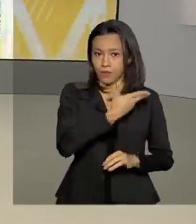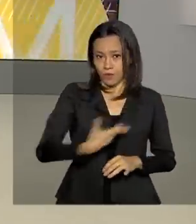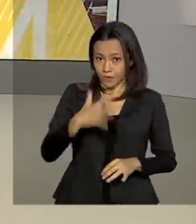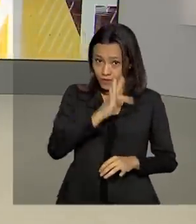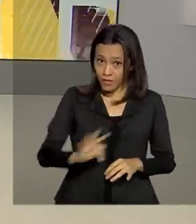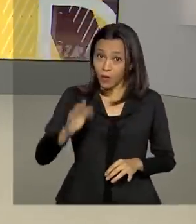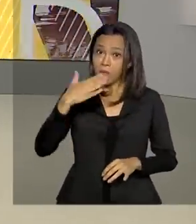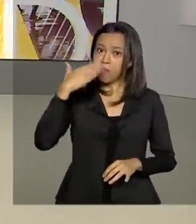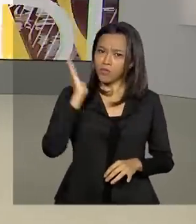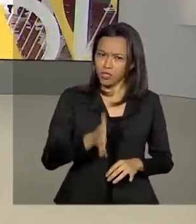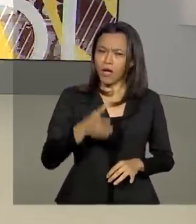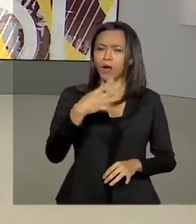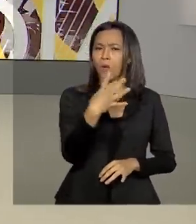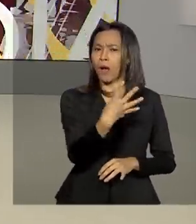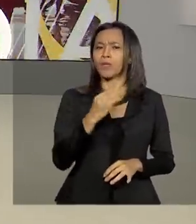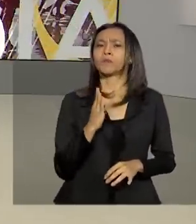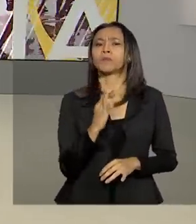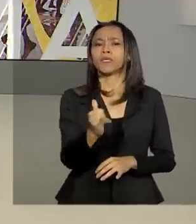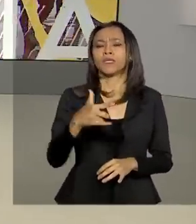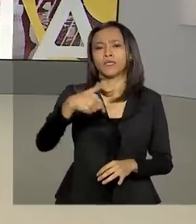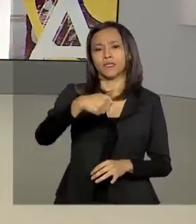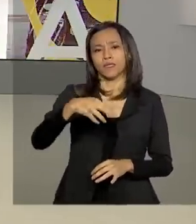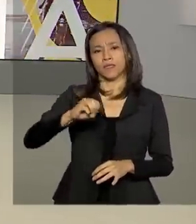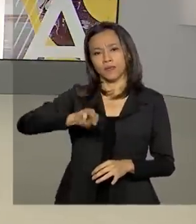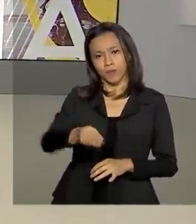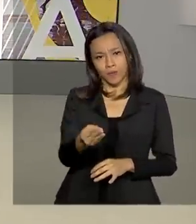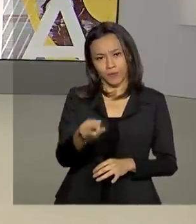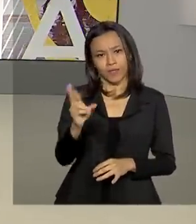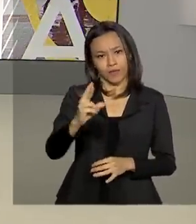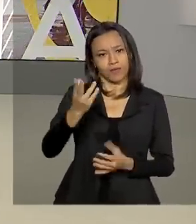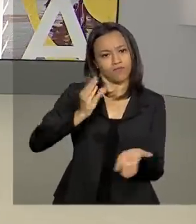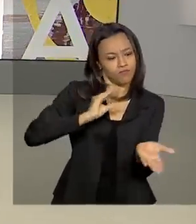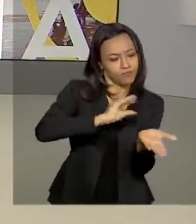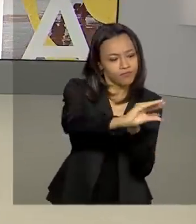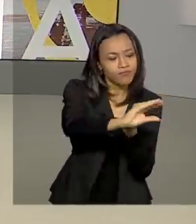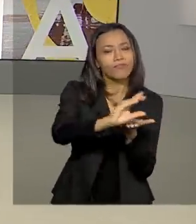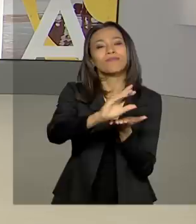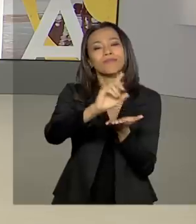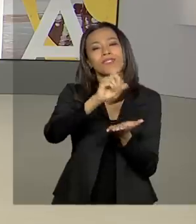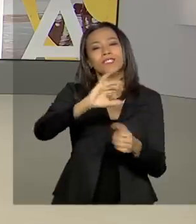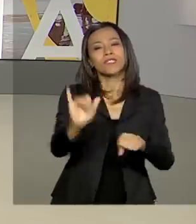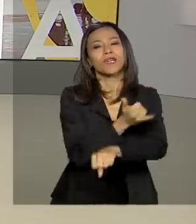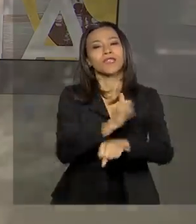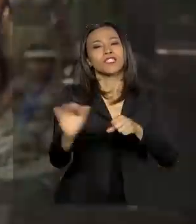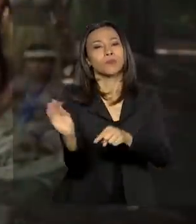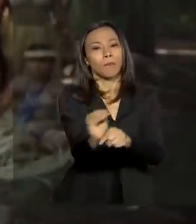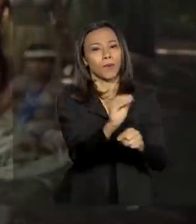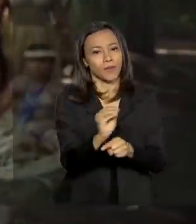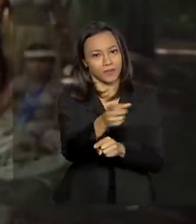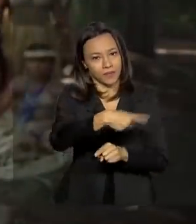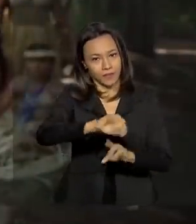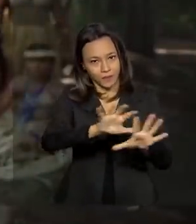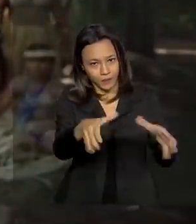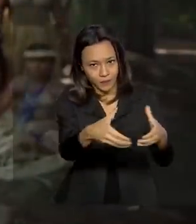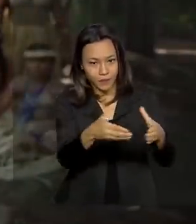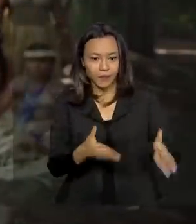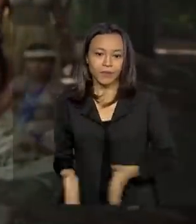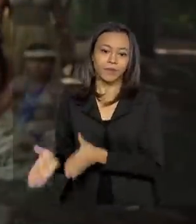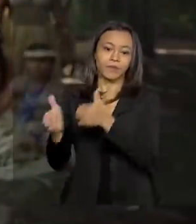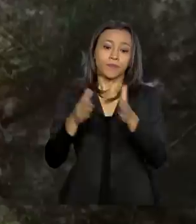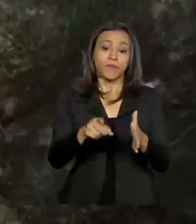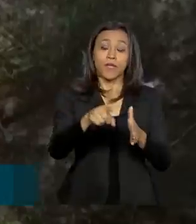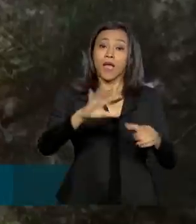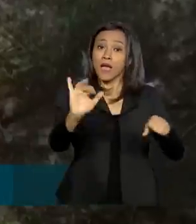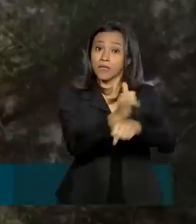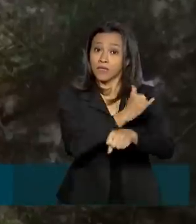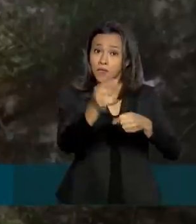4 bilhões e 700 milhões de reais em ações de proteção a eles. As medidas têm foco